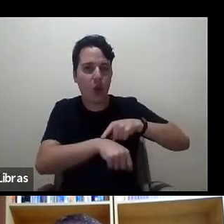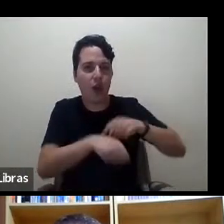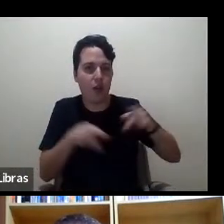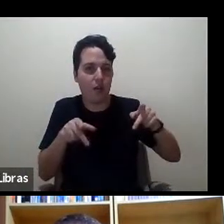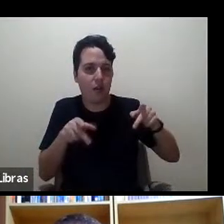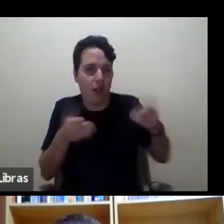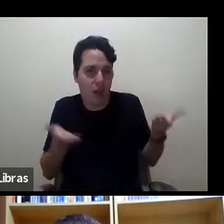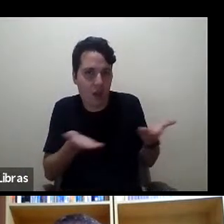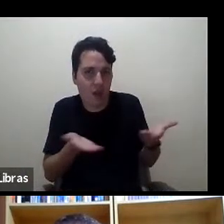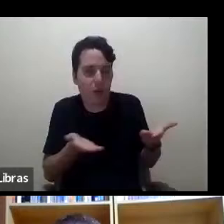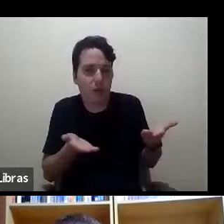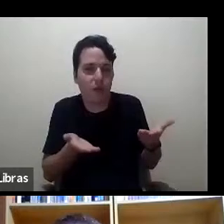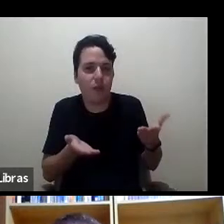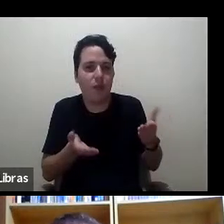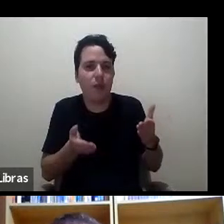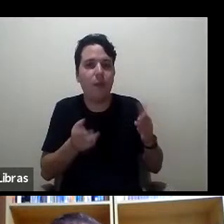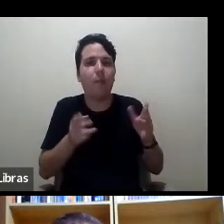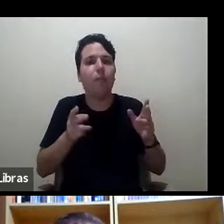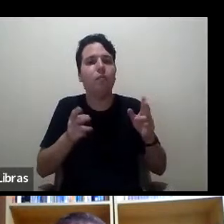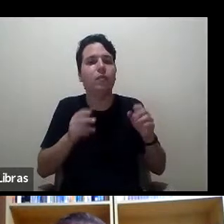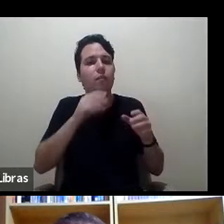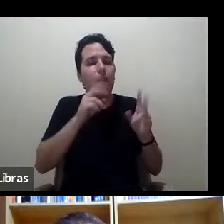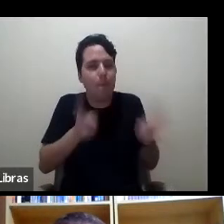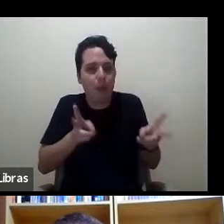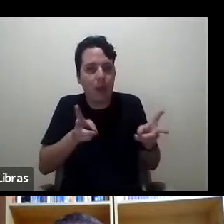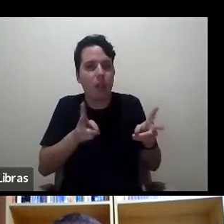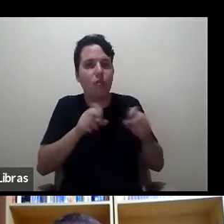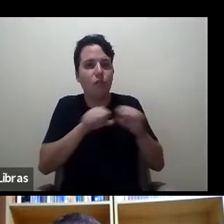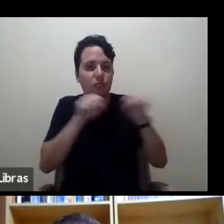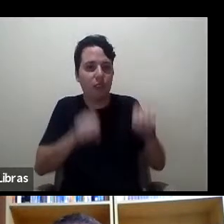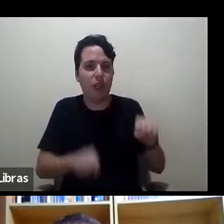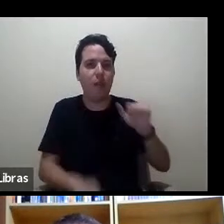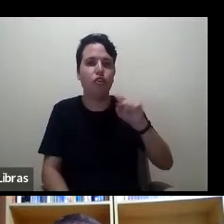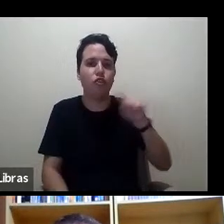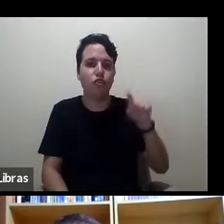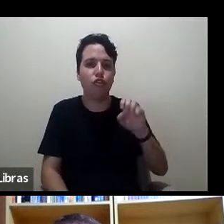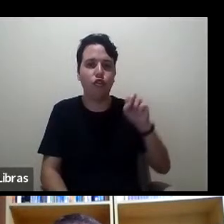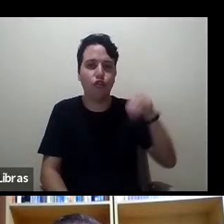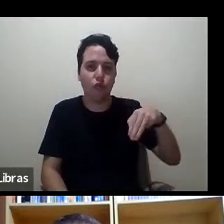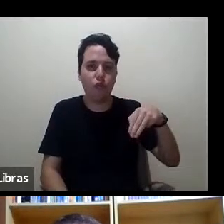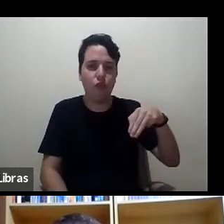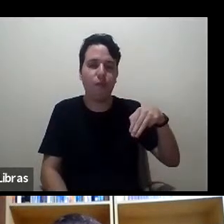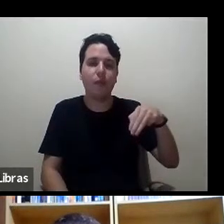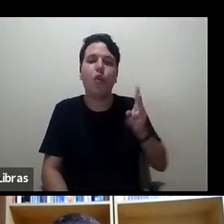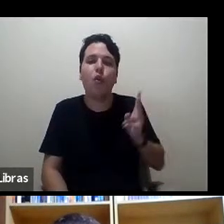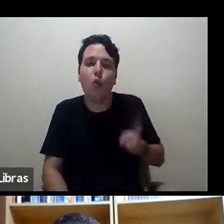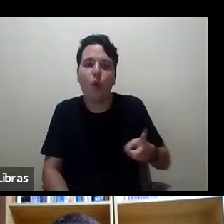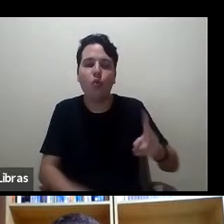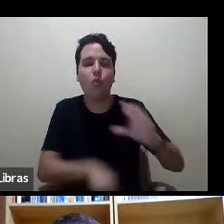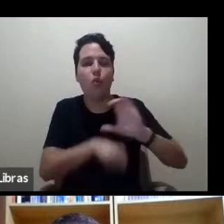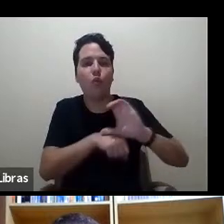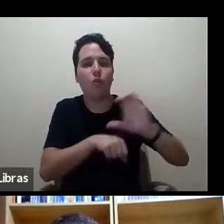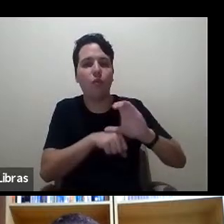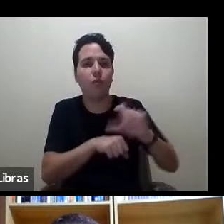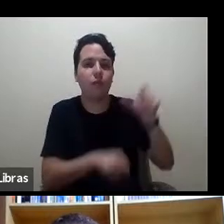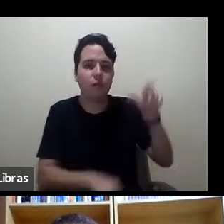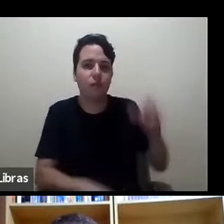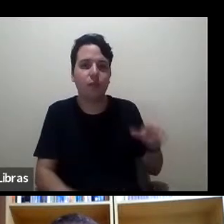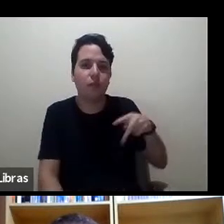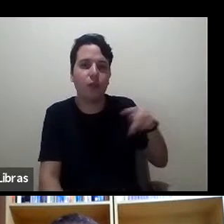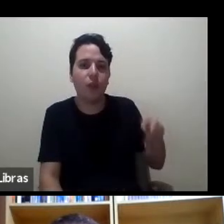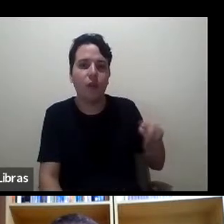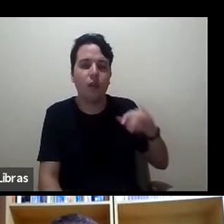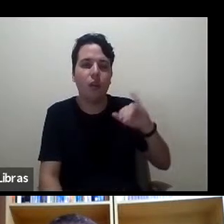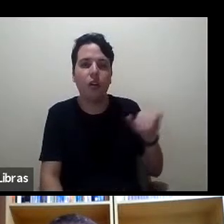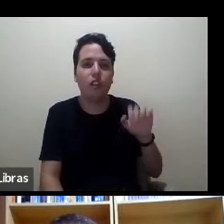nesta plataforma a continuidade do curso com o professor Jefferson